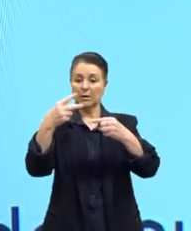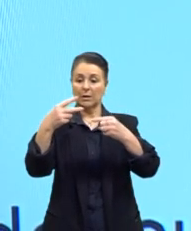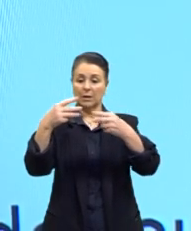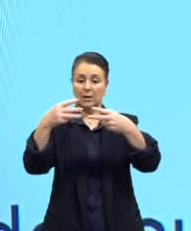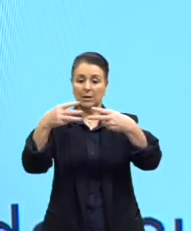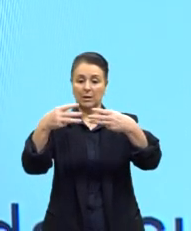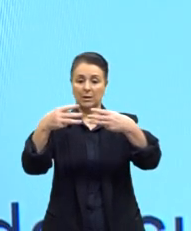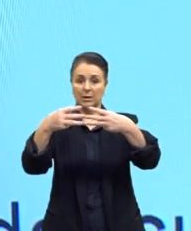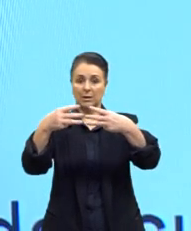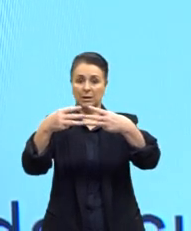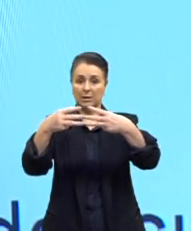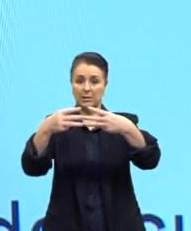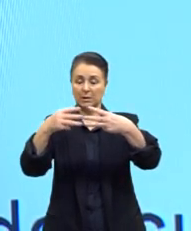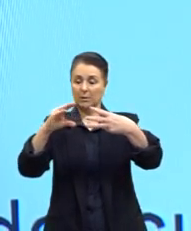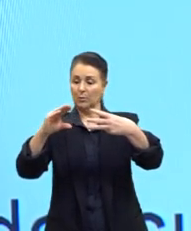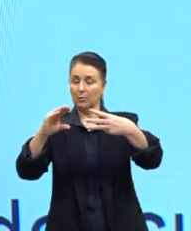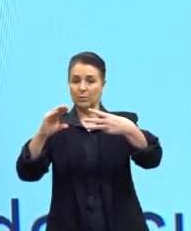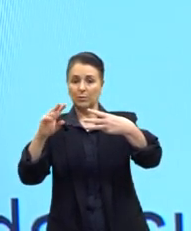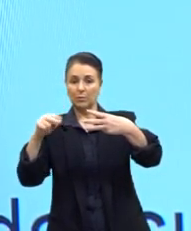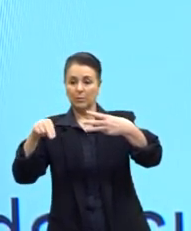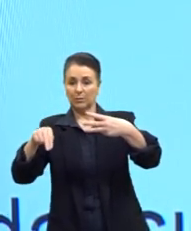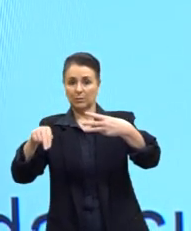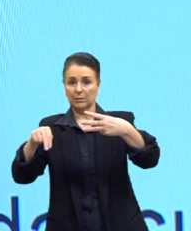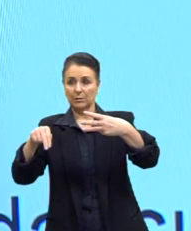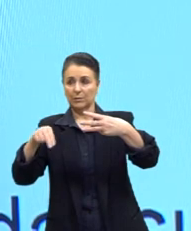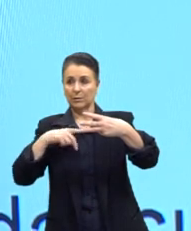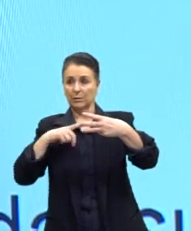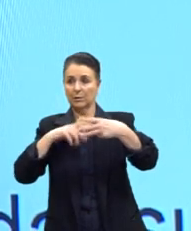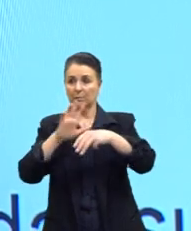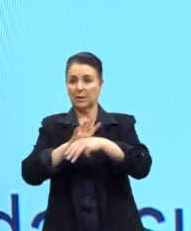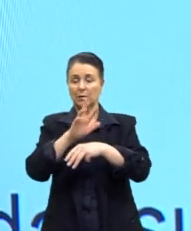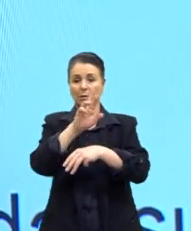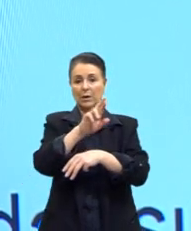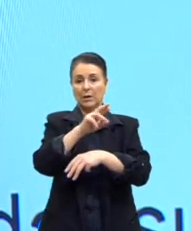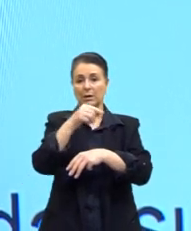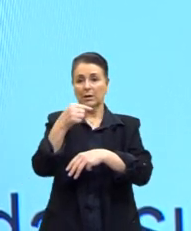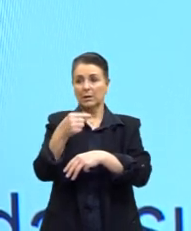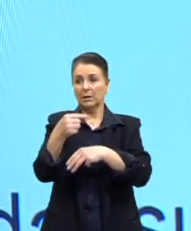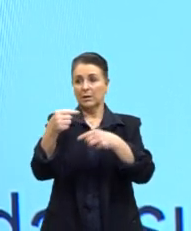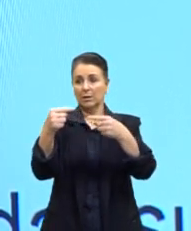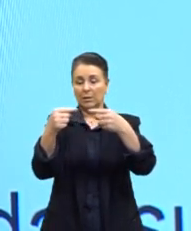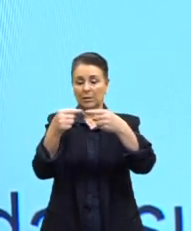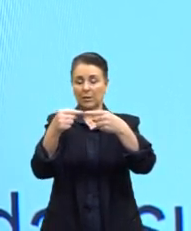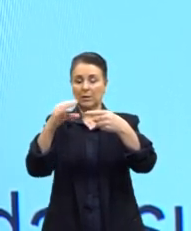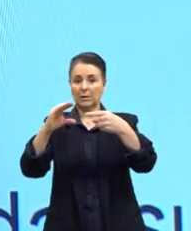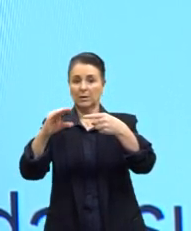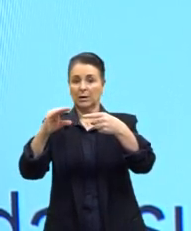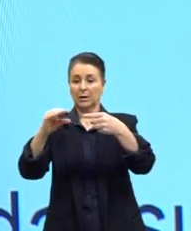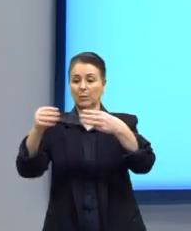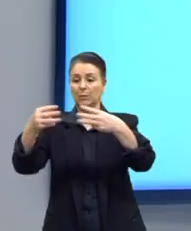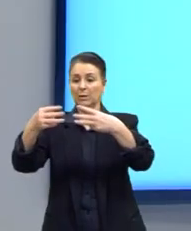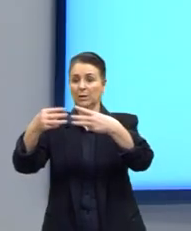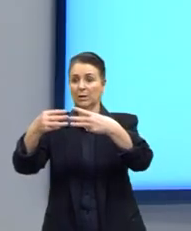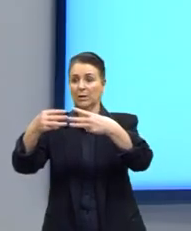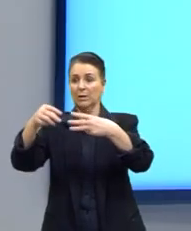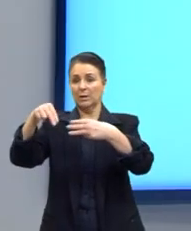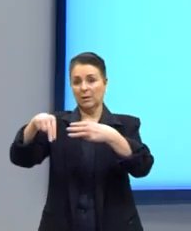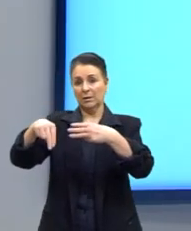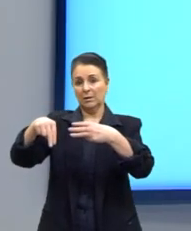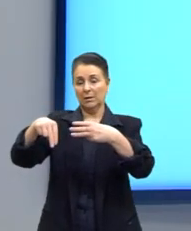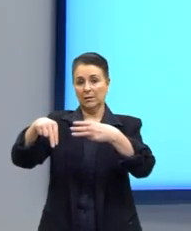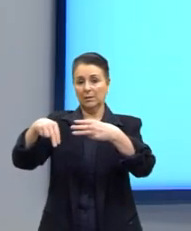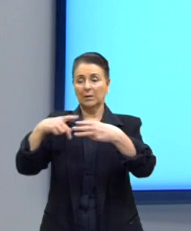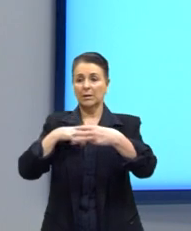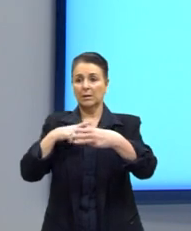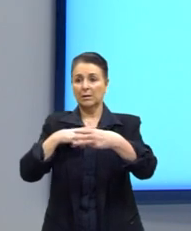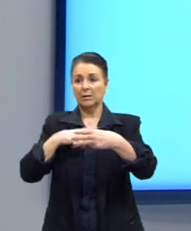ligações com o nitrogênio e aí eu tenho mais o grupo funcional aqui. O grupo funcional não, o grupo funcional aqui, desculpa, a cadeia principal. Ela são